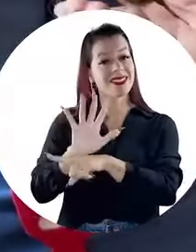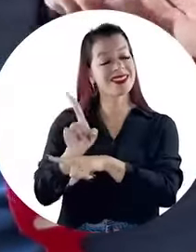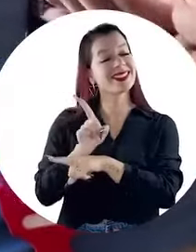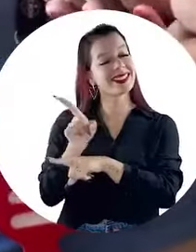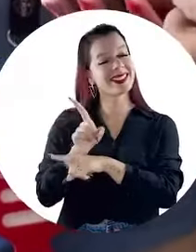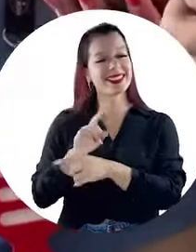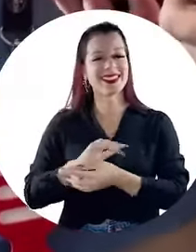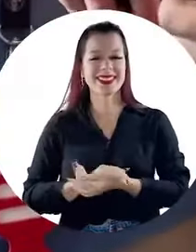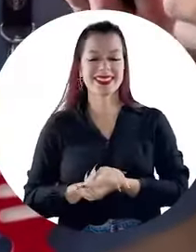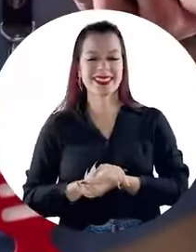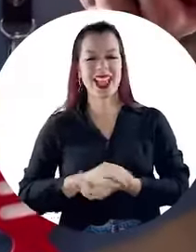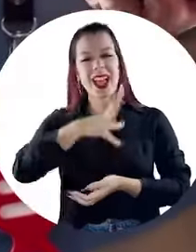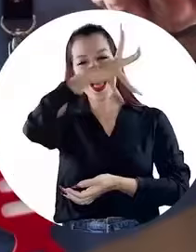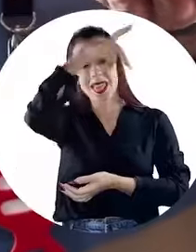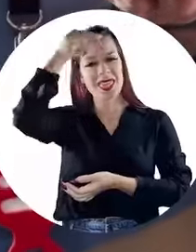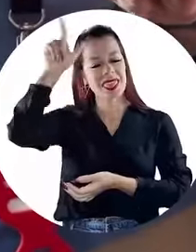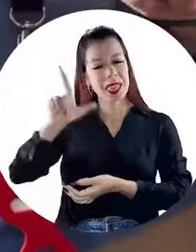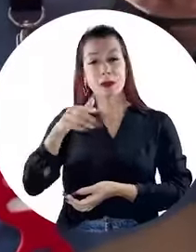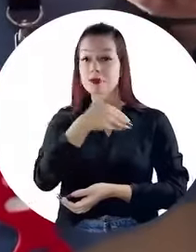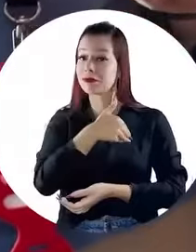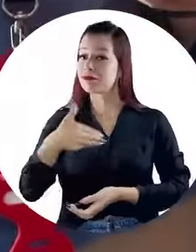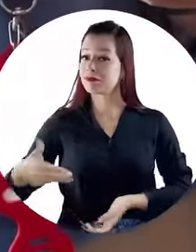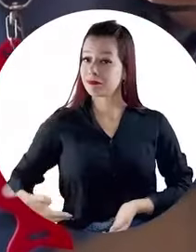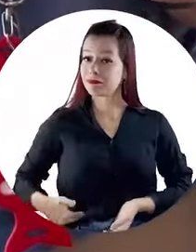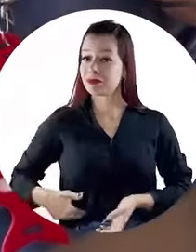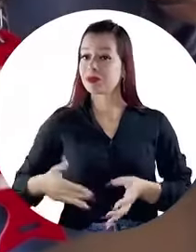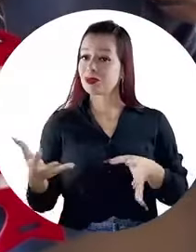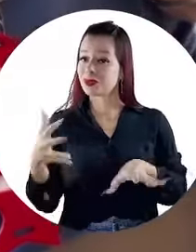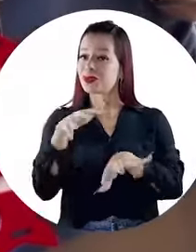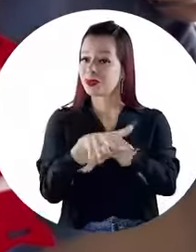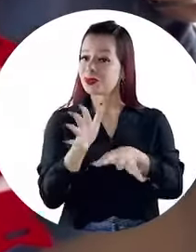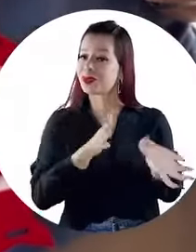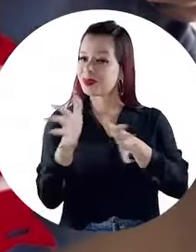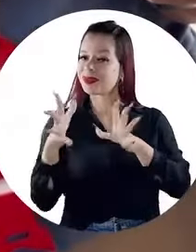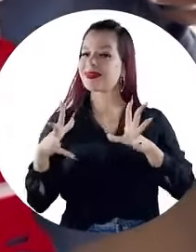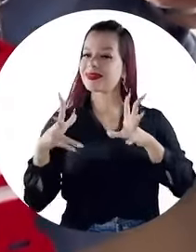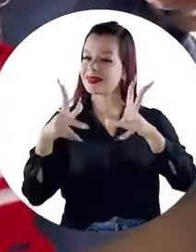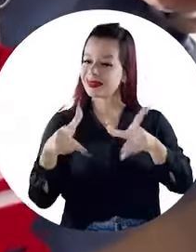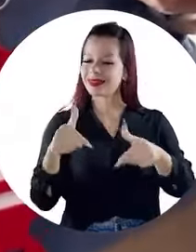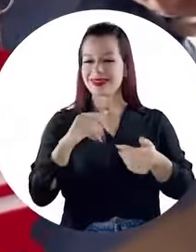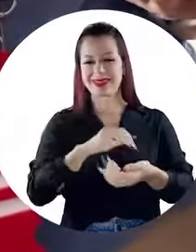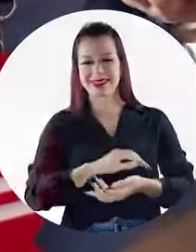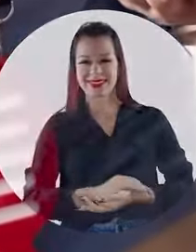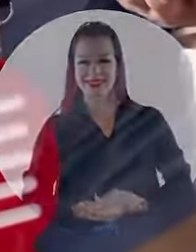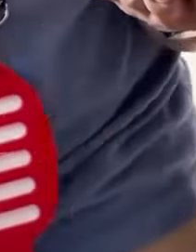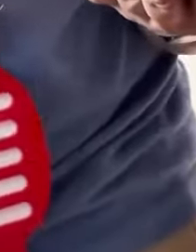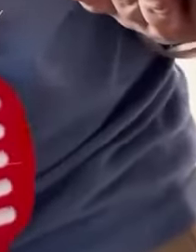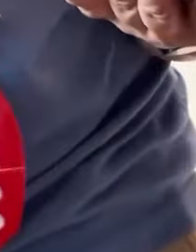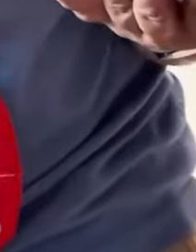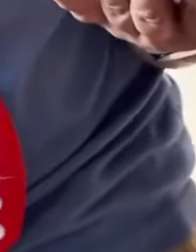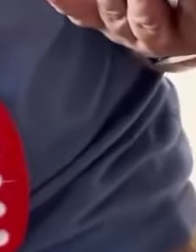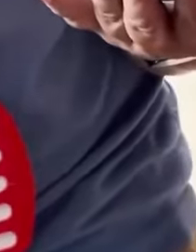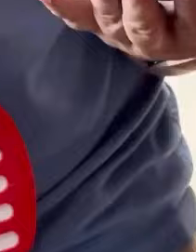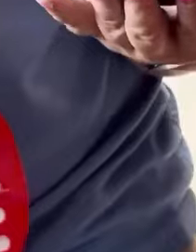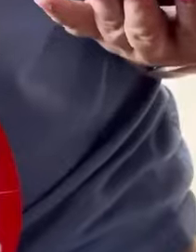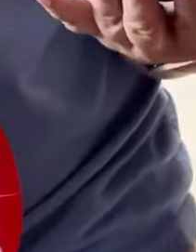Mande esse vídeo para ele! Governo de Mato Grosso do Sul. Inclusão e acessibilidade para todos.